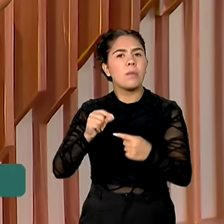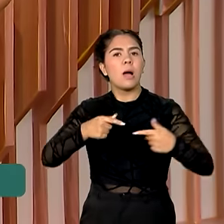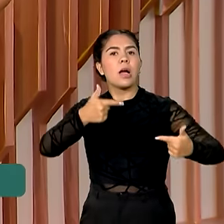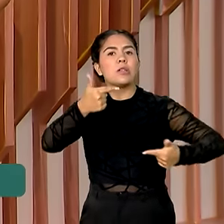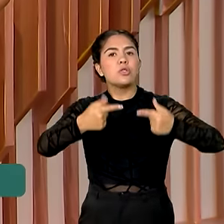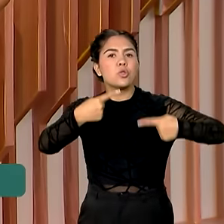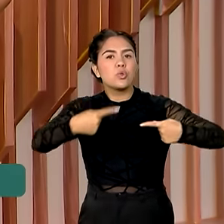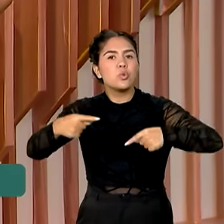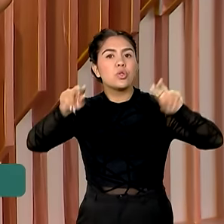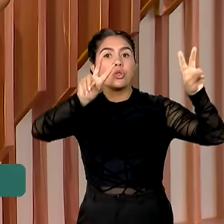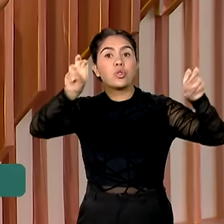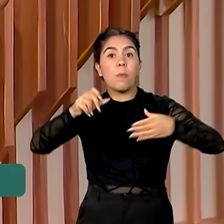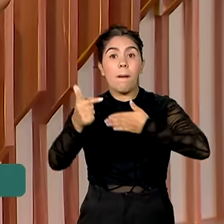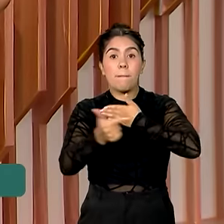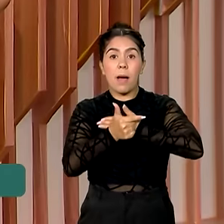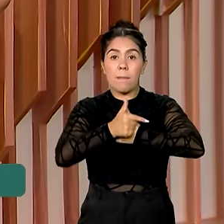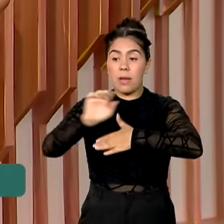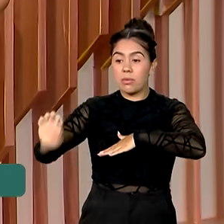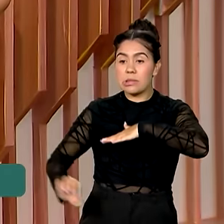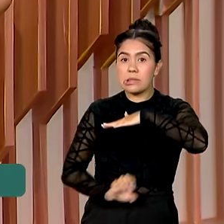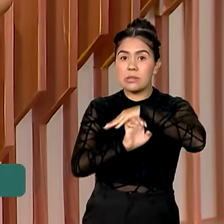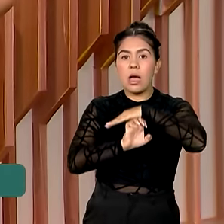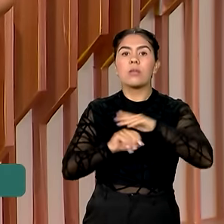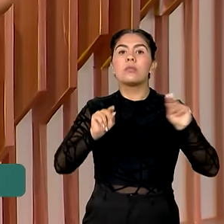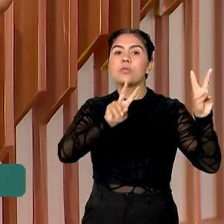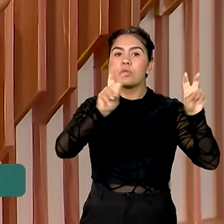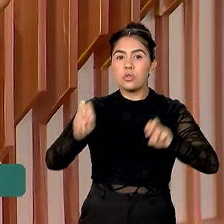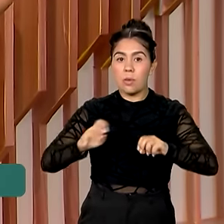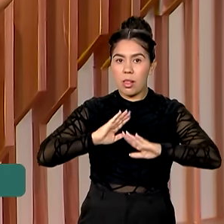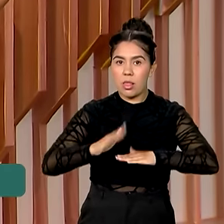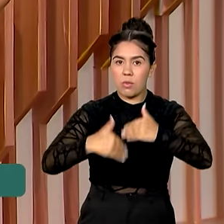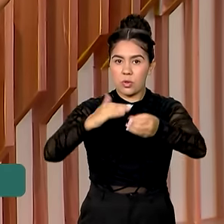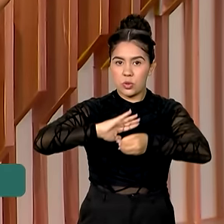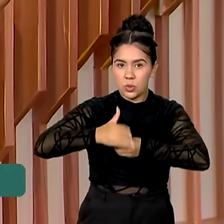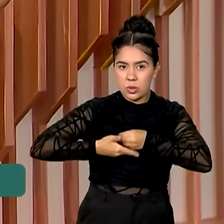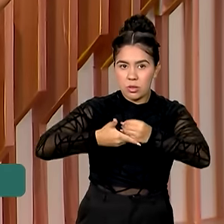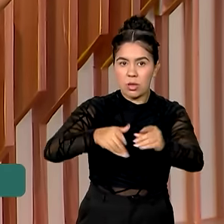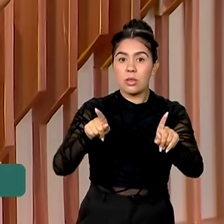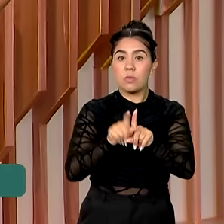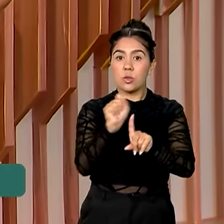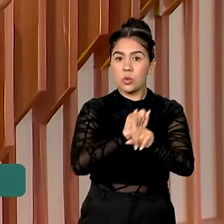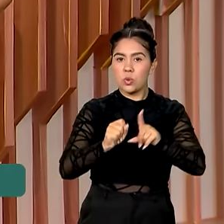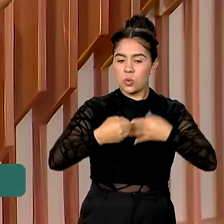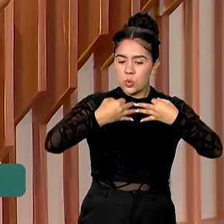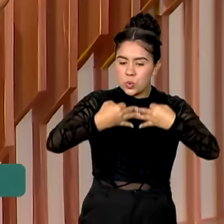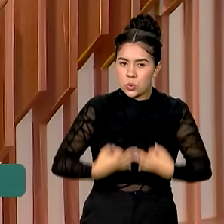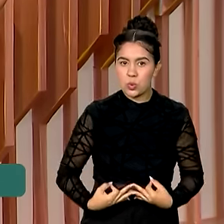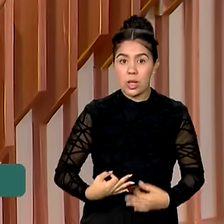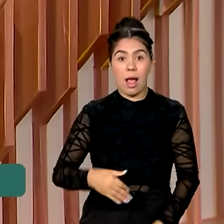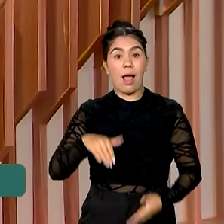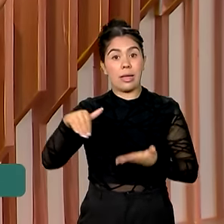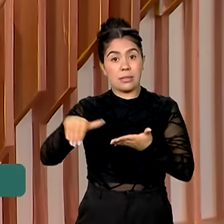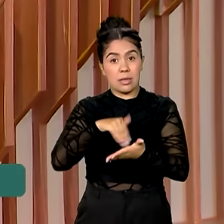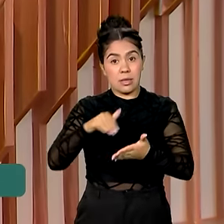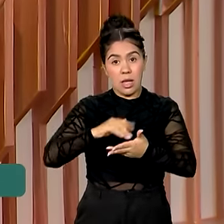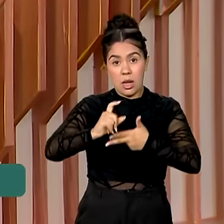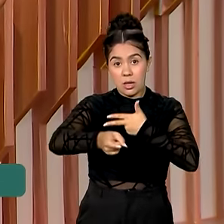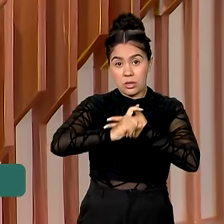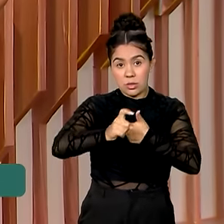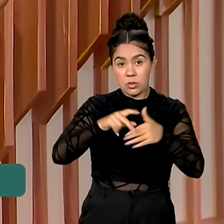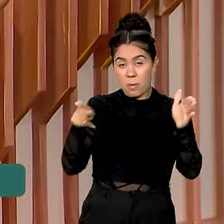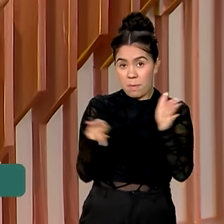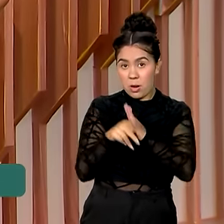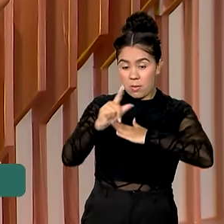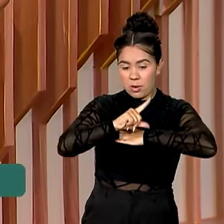Estado na promoção de um desenvolvimento sustentável e socialmente justo. A secretária executiva da Casa Civil,